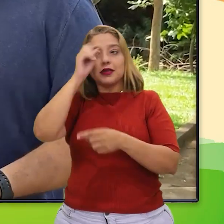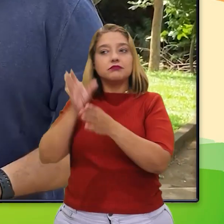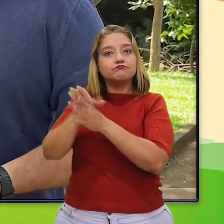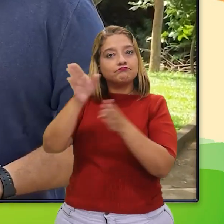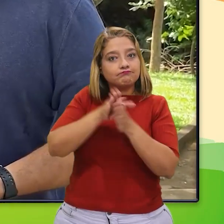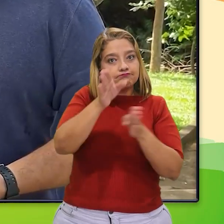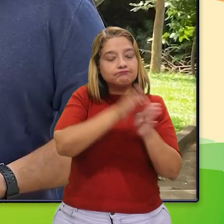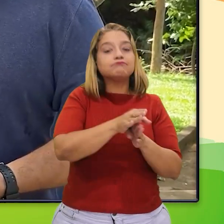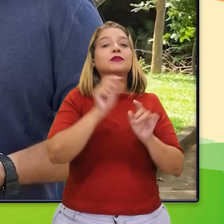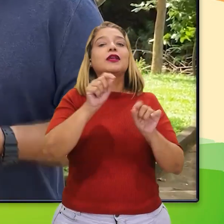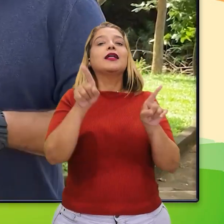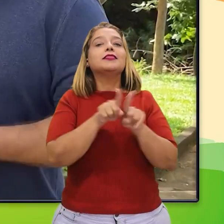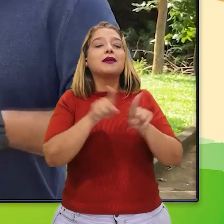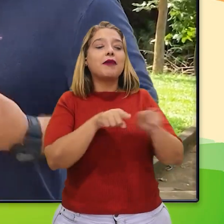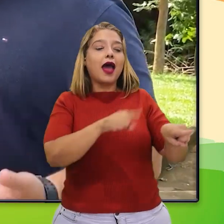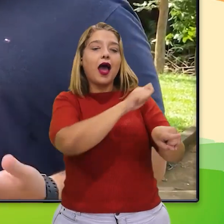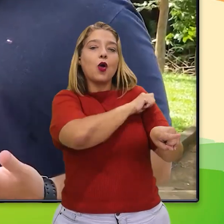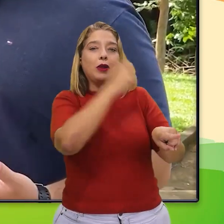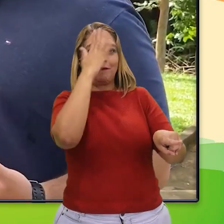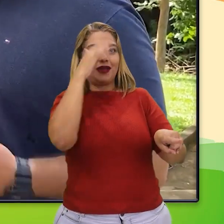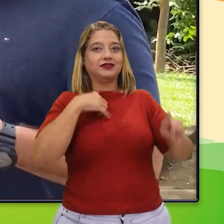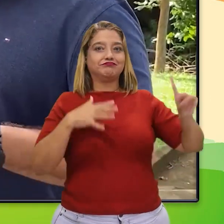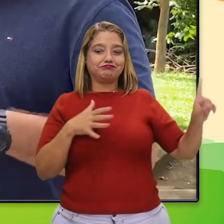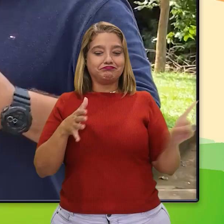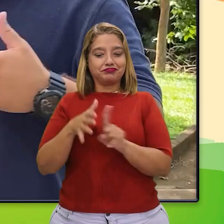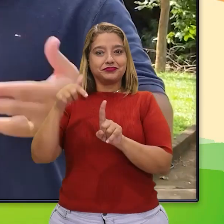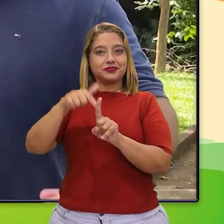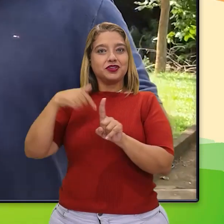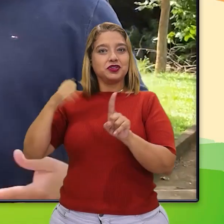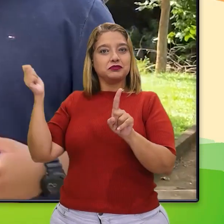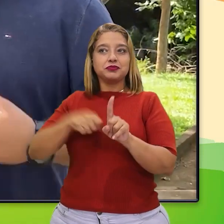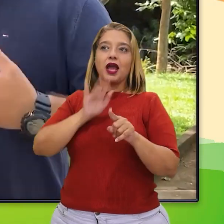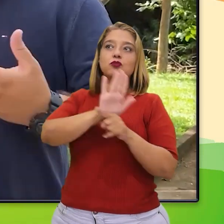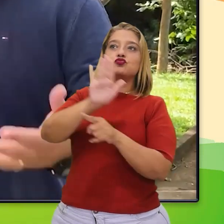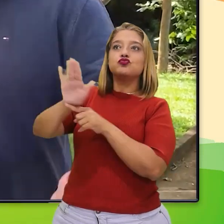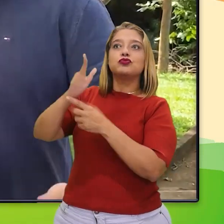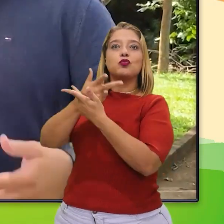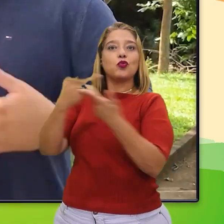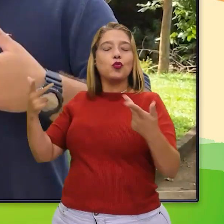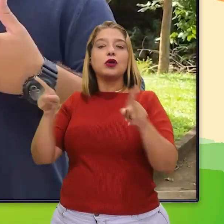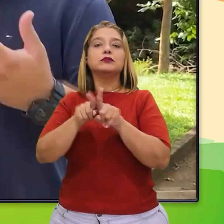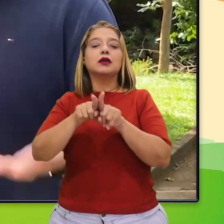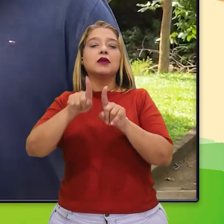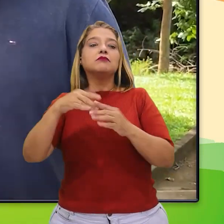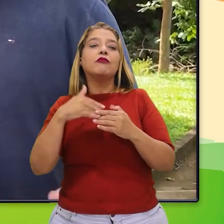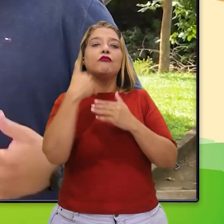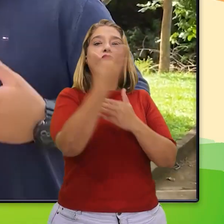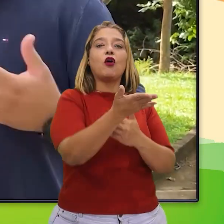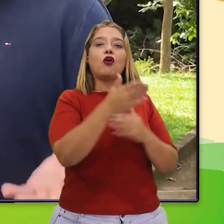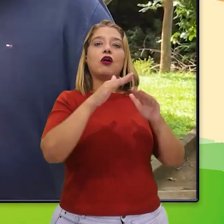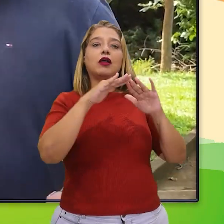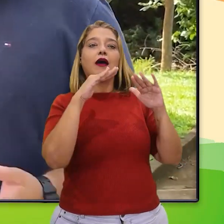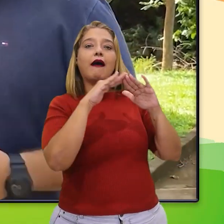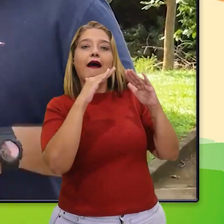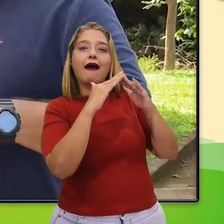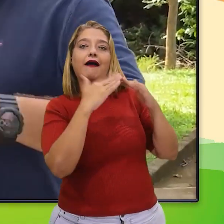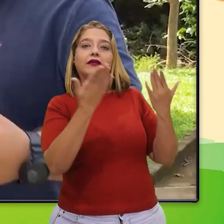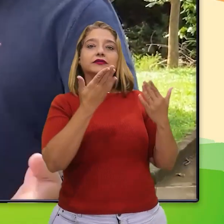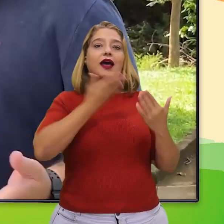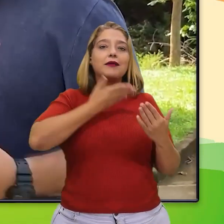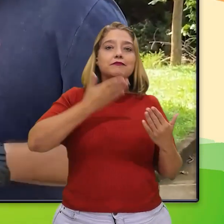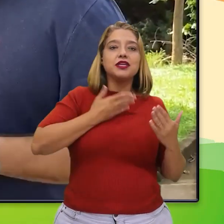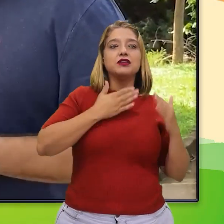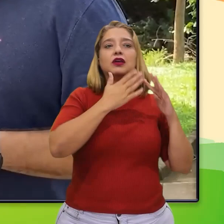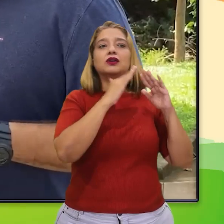pertencimento do aluno com a escola e isso muda a perspectiva para que ele possa replicar isso na sua sociedade, na sua comunidade, na sua casa